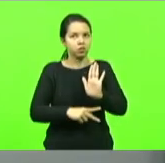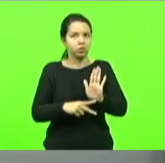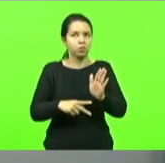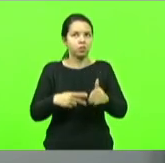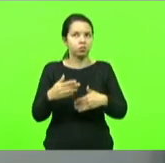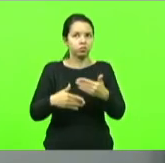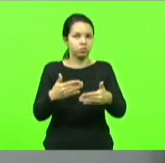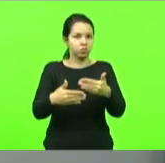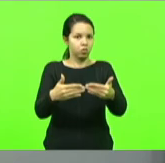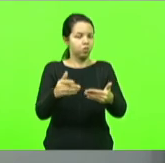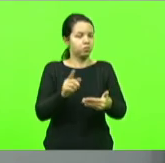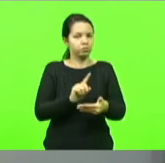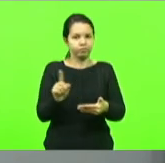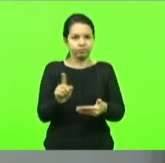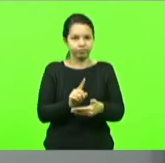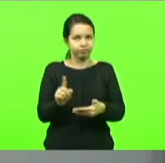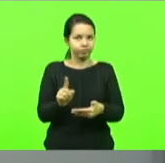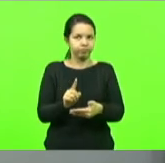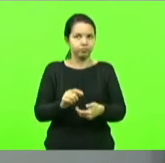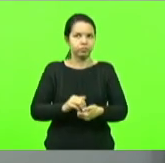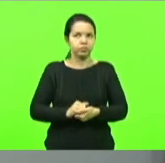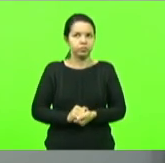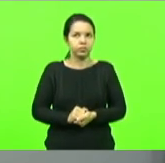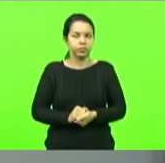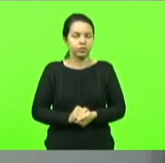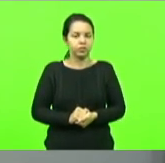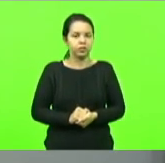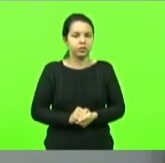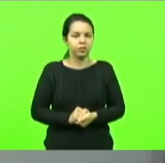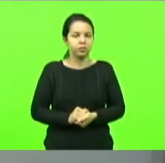Não, reverberou. quem sabe